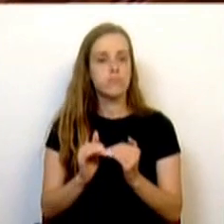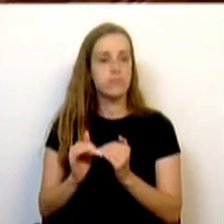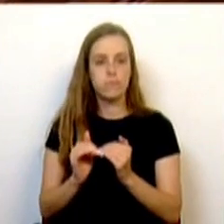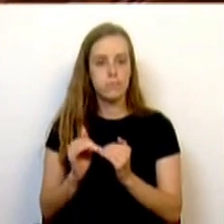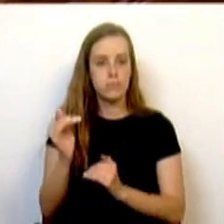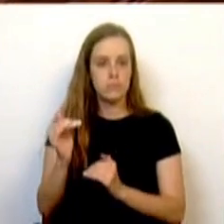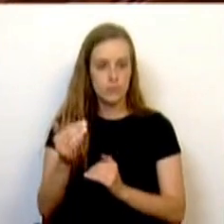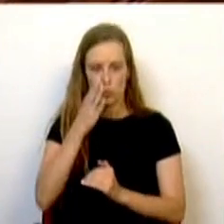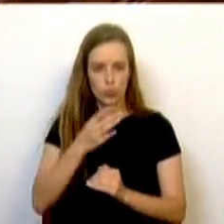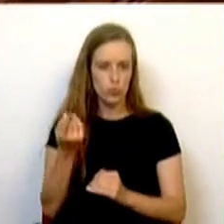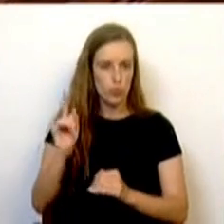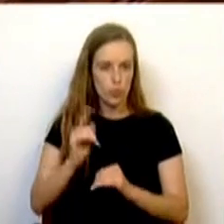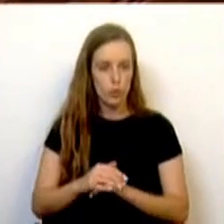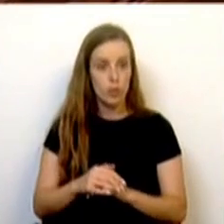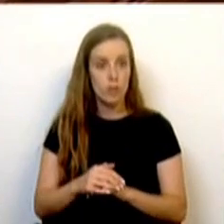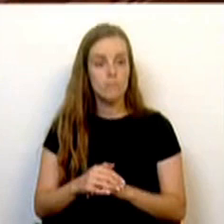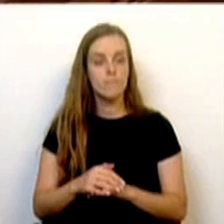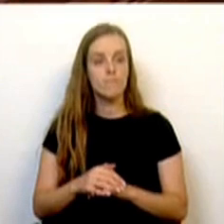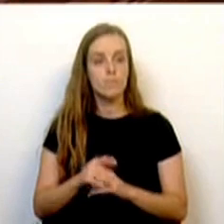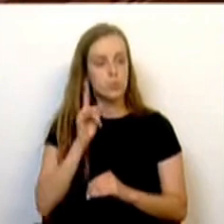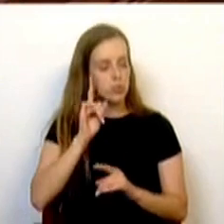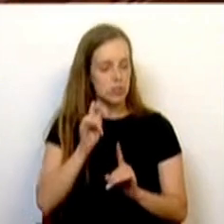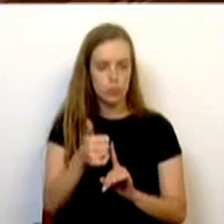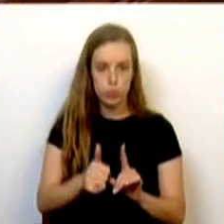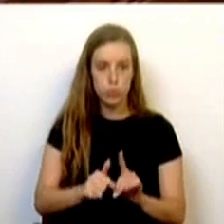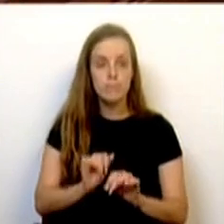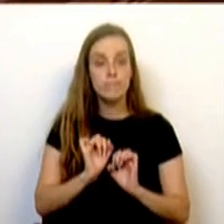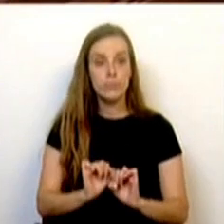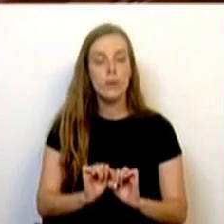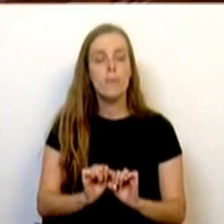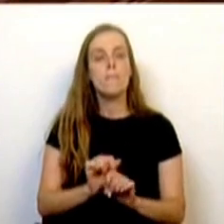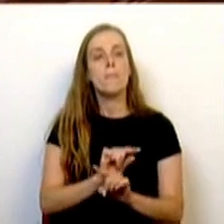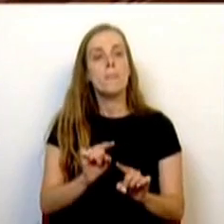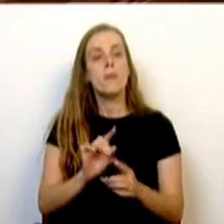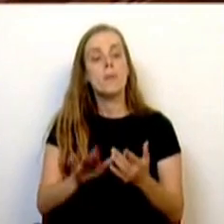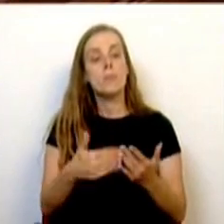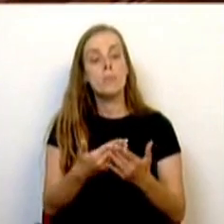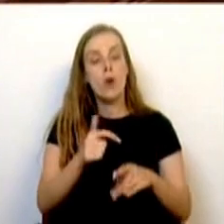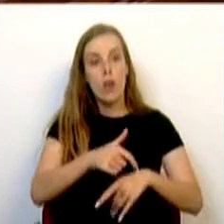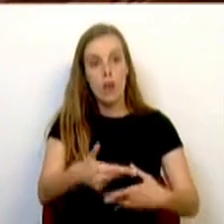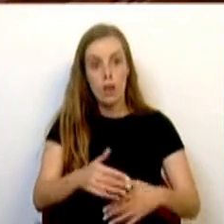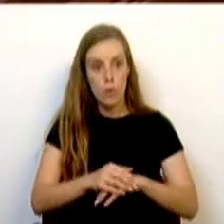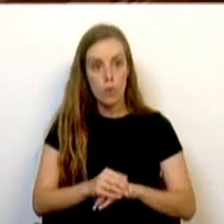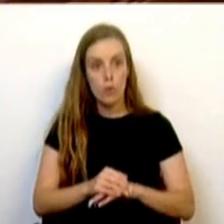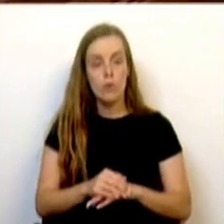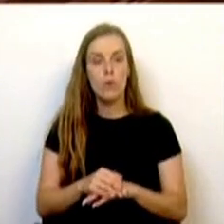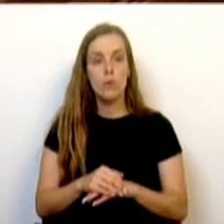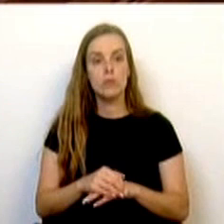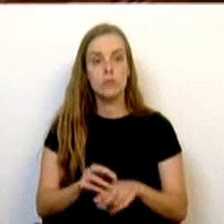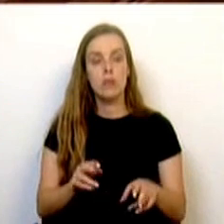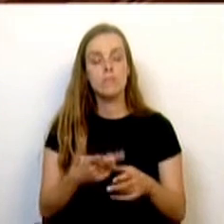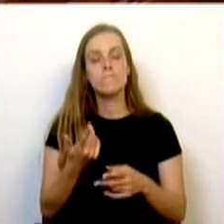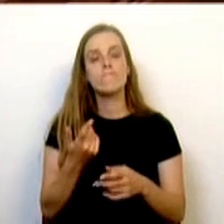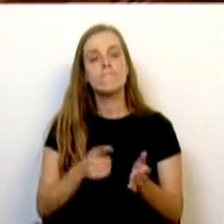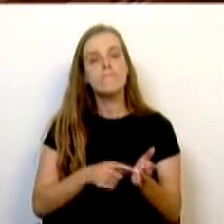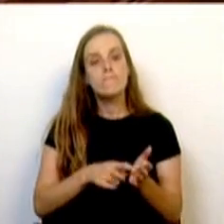injustiça que importa agora corrigir. Com as propostas em presença, asseguram-se as alterações necessárias,